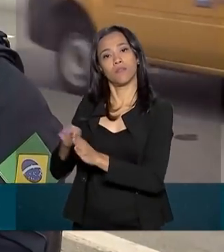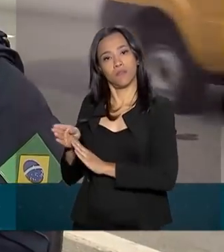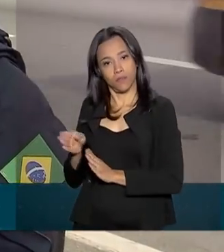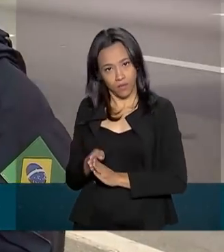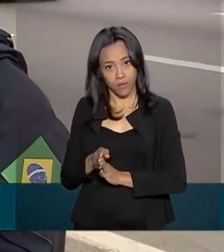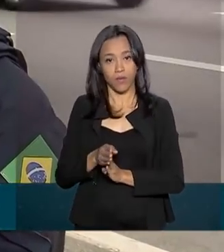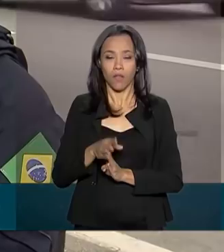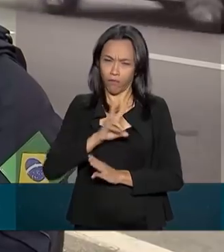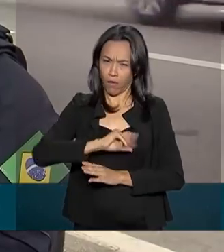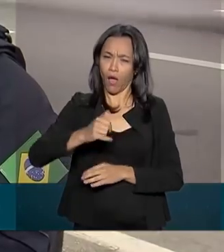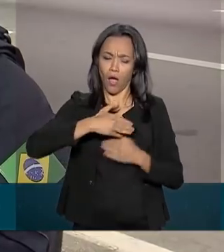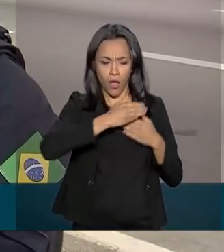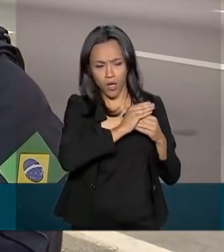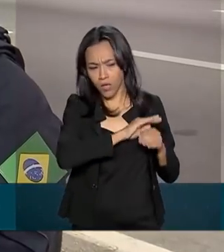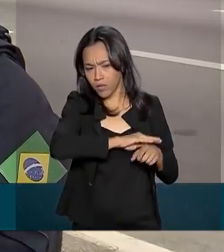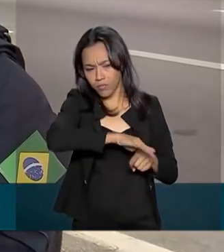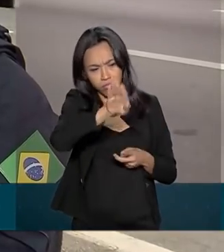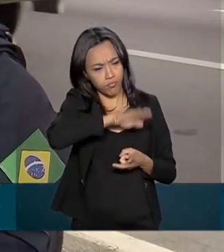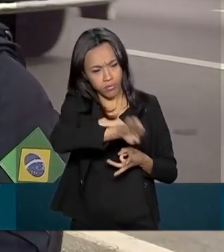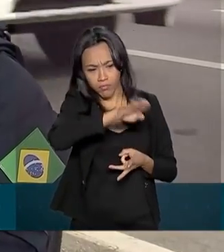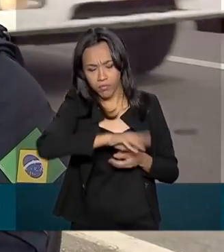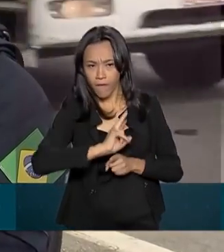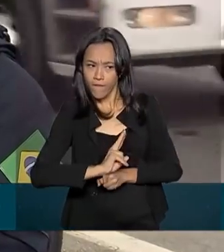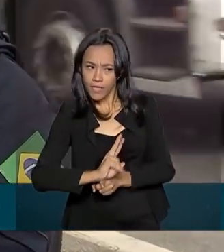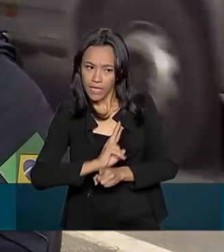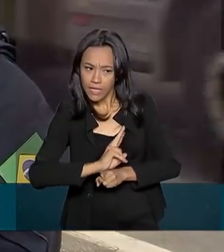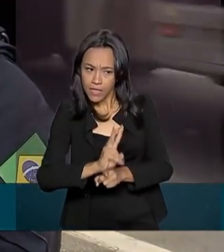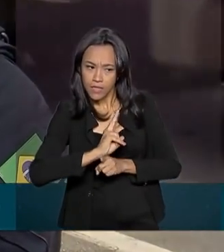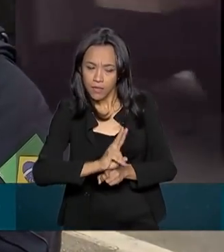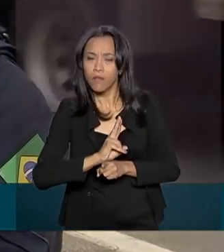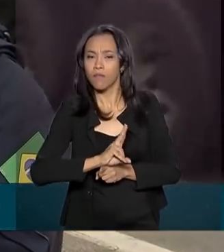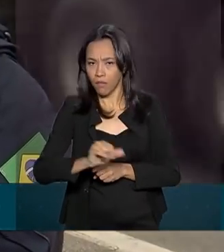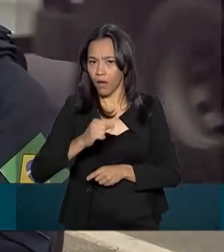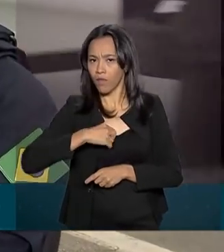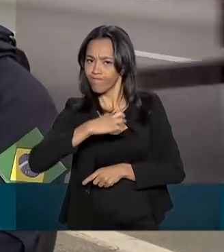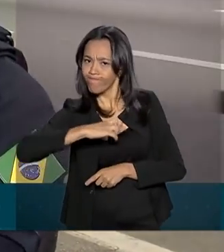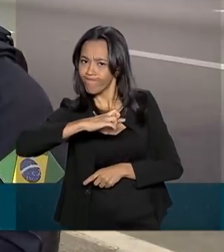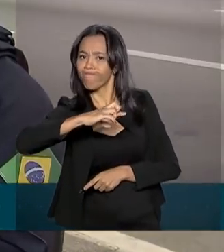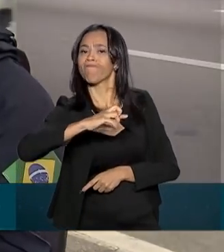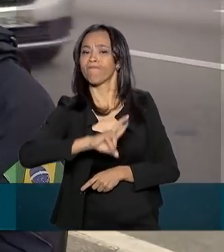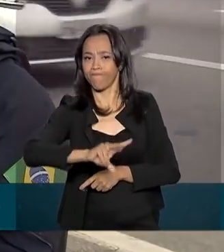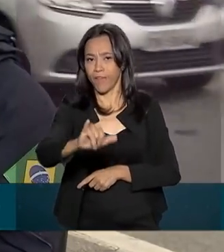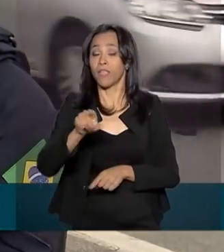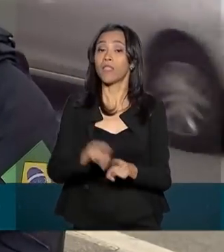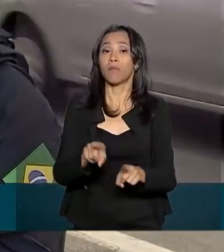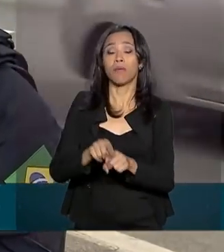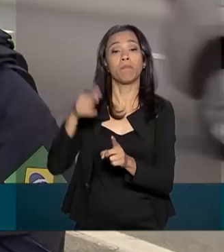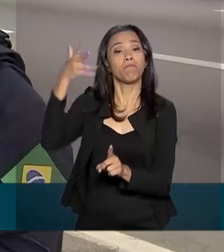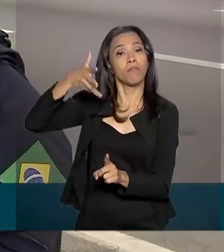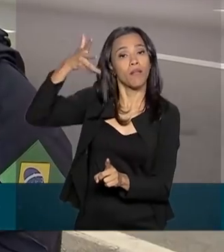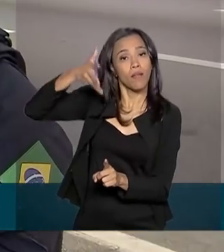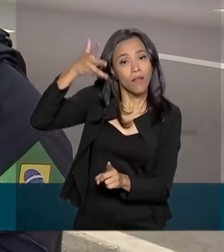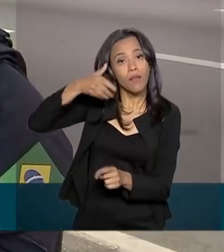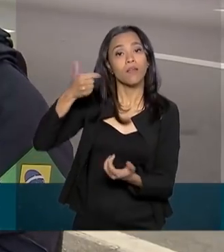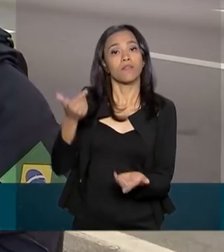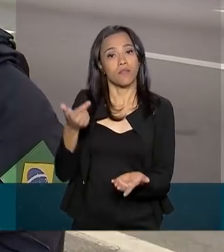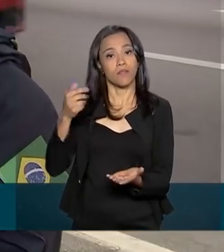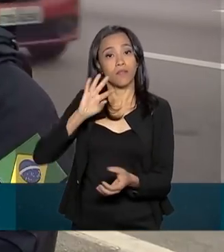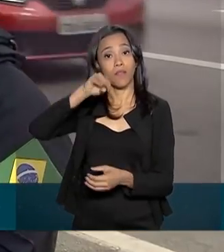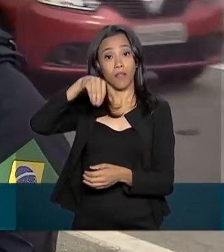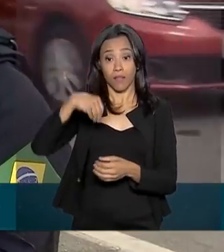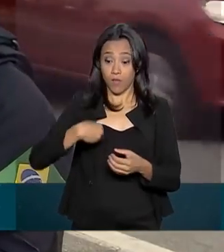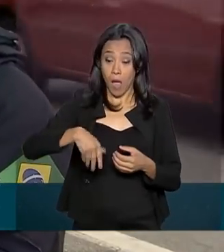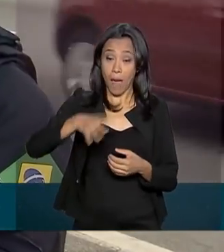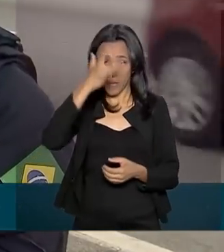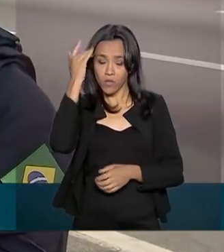além das fiscalizações do dia a dia que a gente realiza, a gente vai estar reforçando por meio de palestras que a gente faz às vezes na própria rodovia,